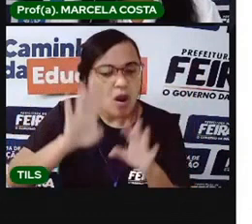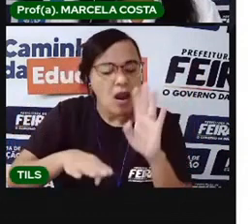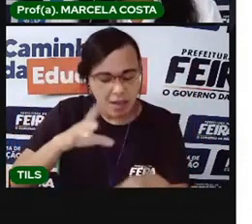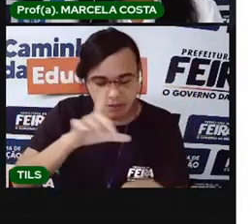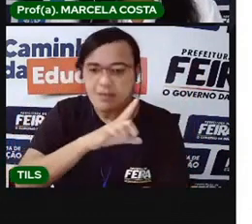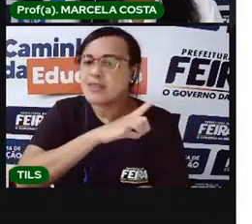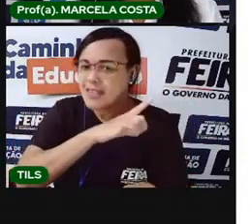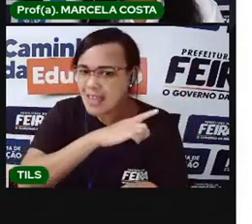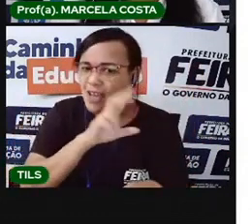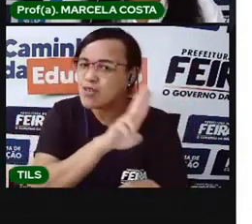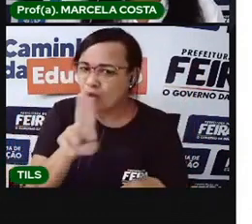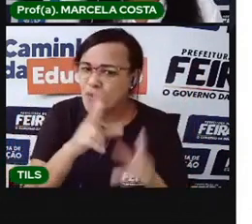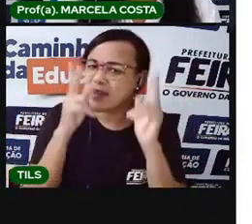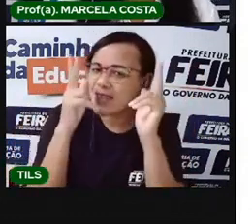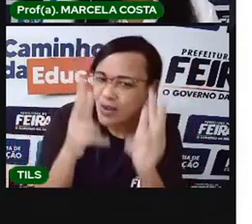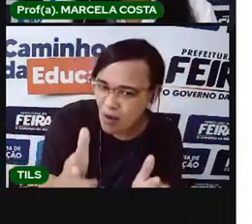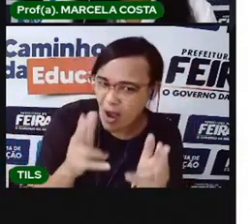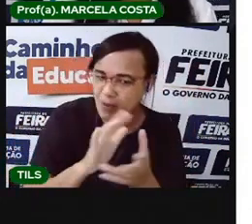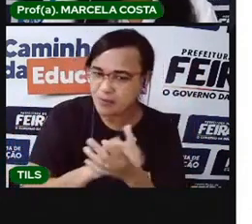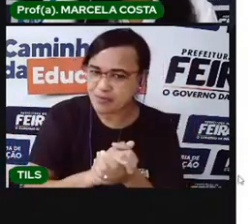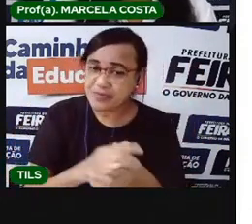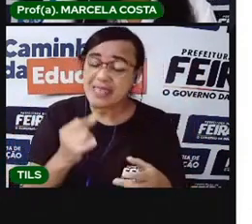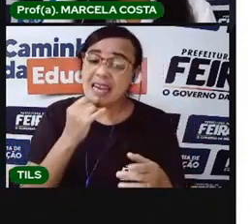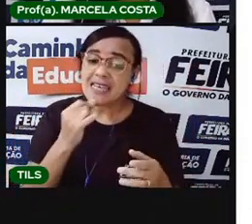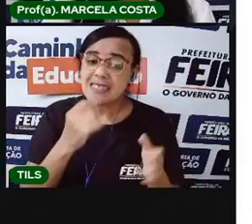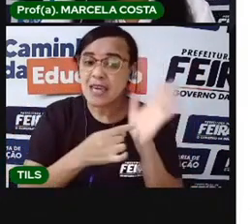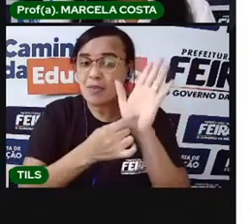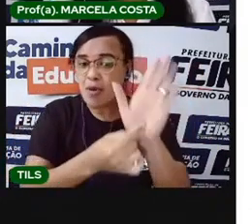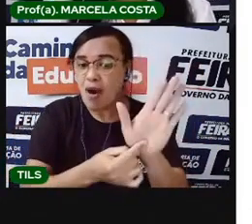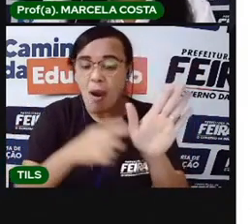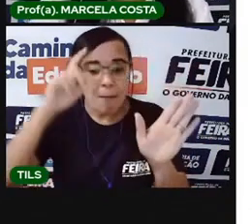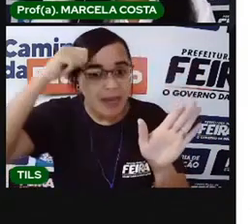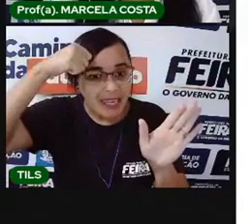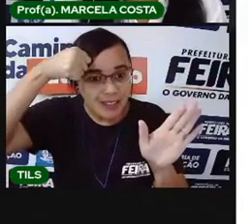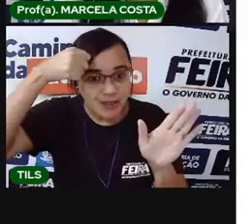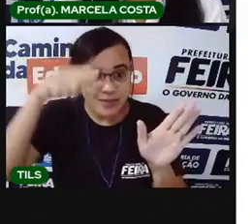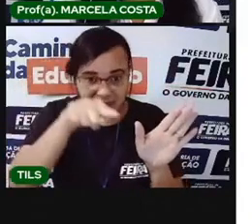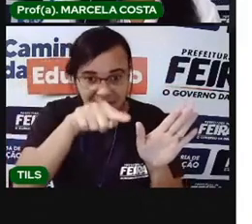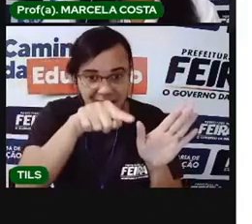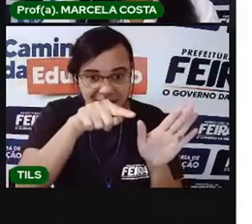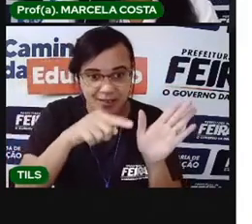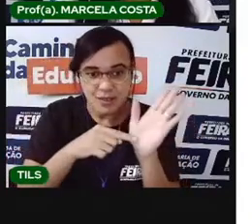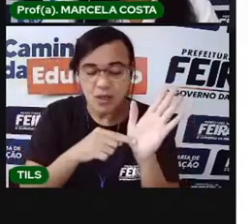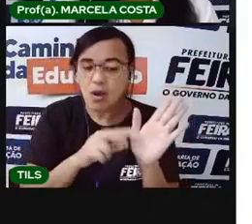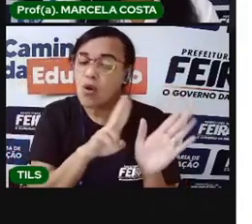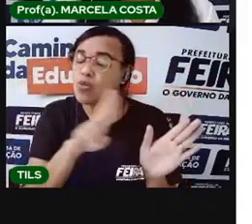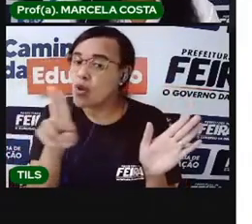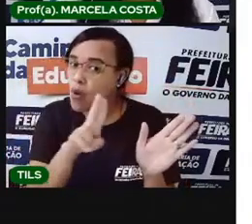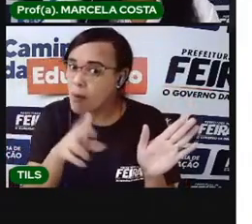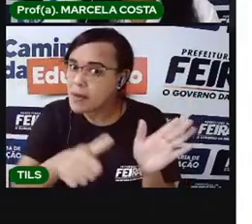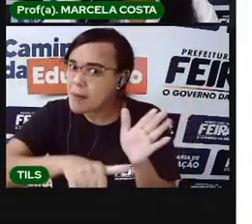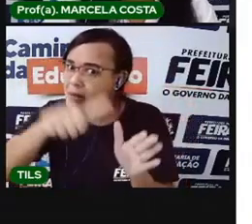Tá? Veja um exemplo. Bernardo de Jesus. Veja. Essa parte onde